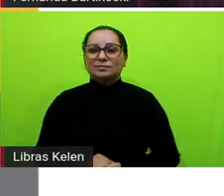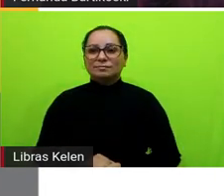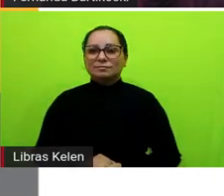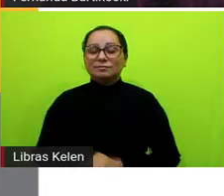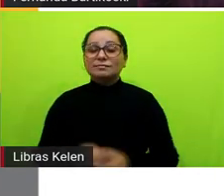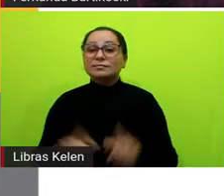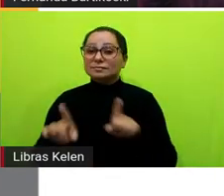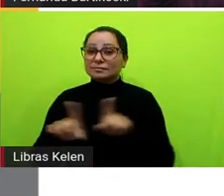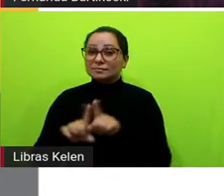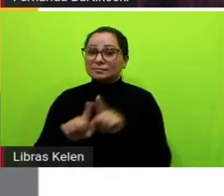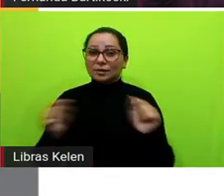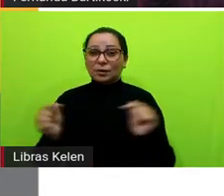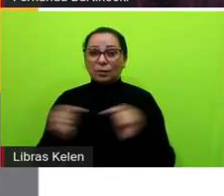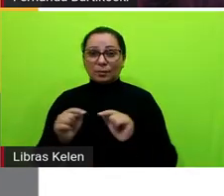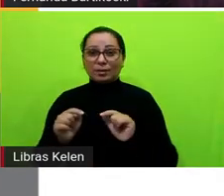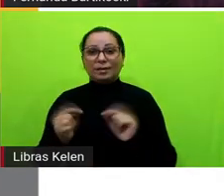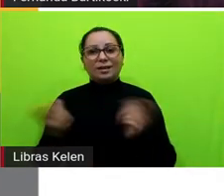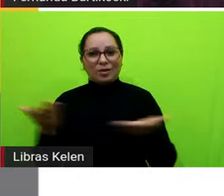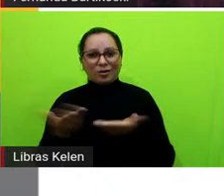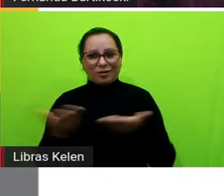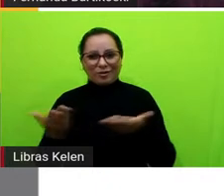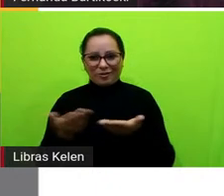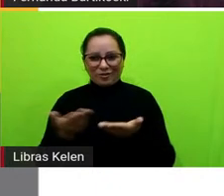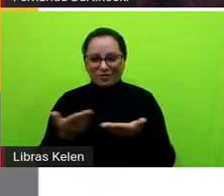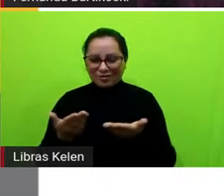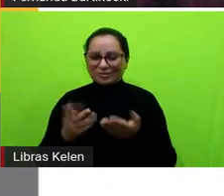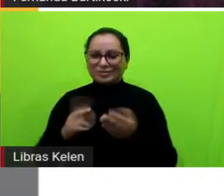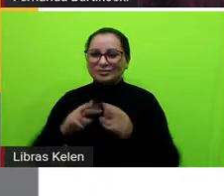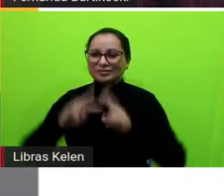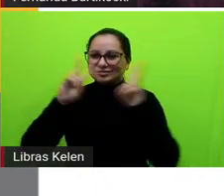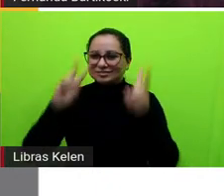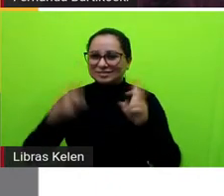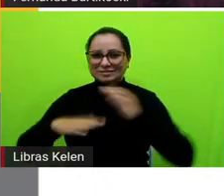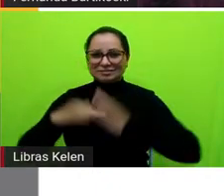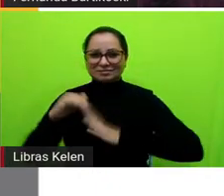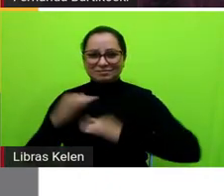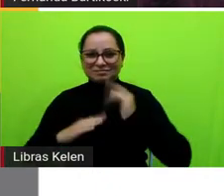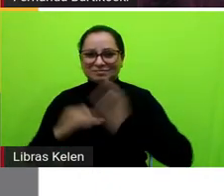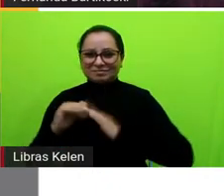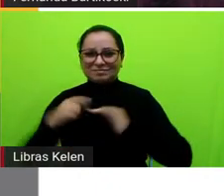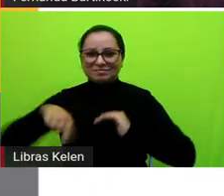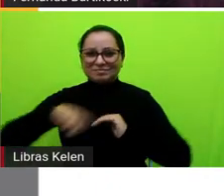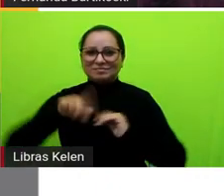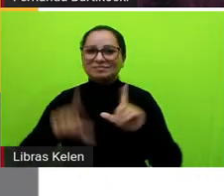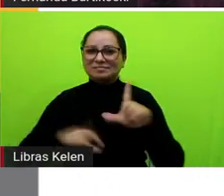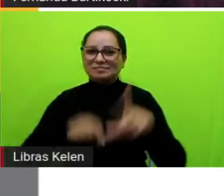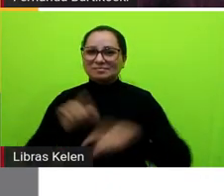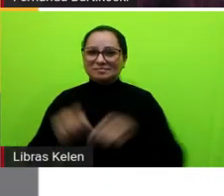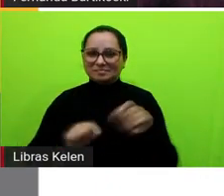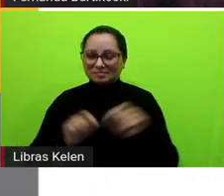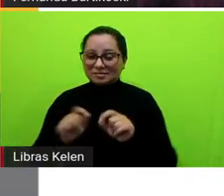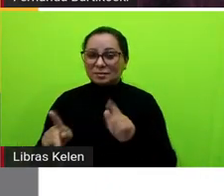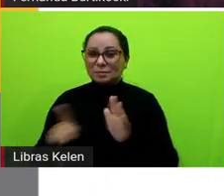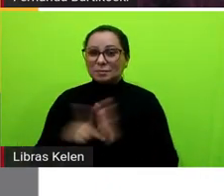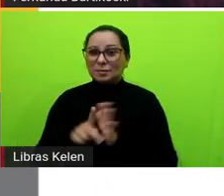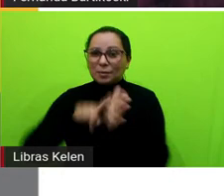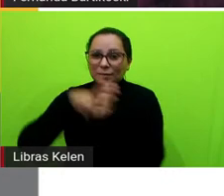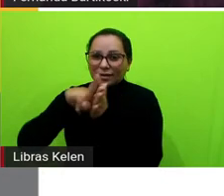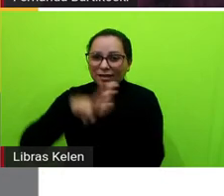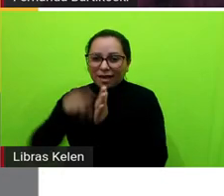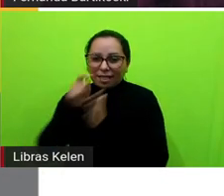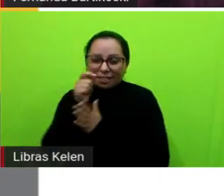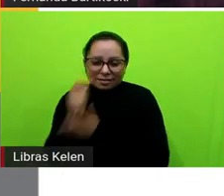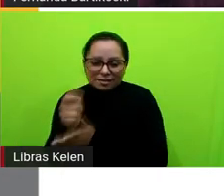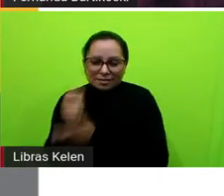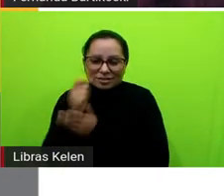disso que a gente vai trabalhar na parte prática hoje a gente escolheu a narrativa de detetive por ser um gênero um